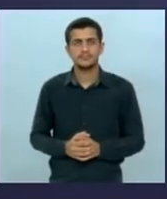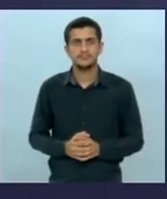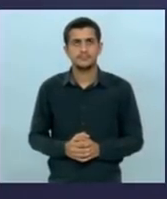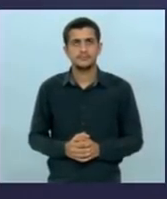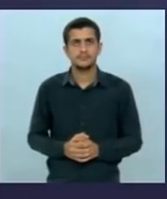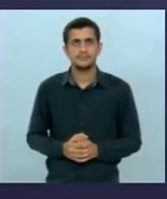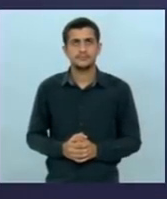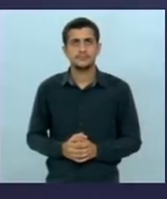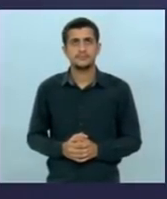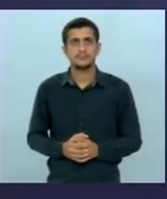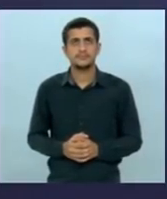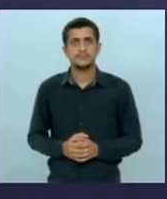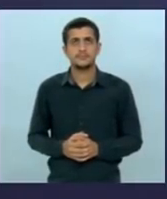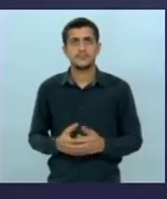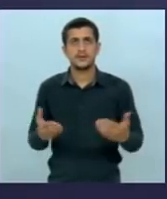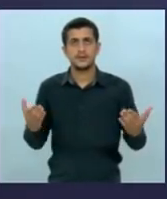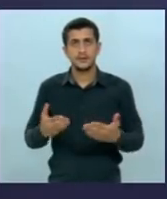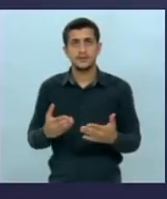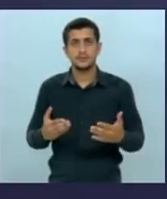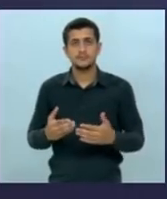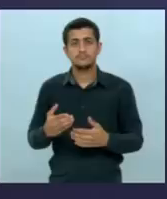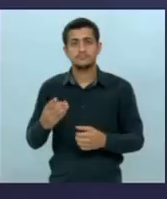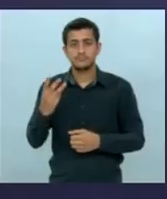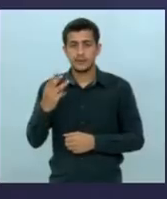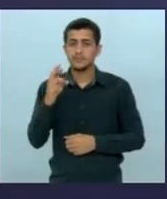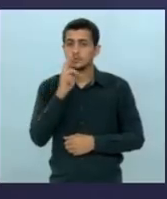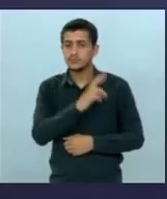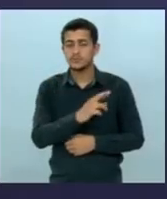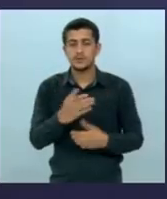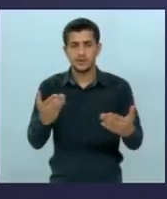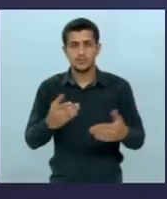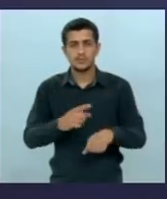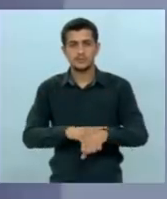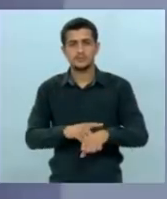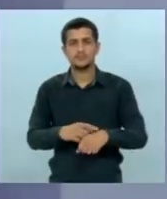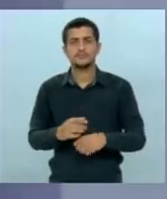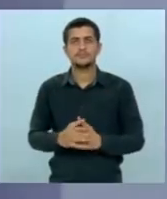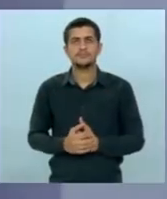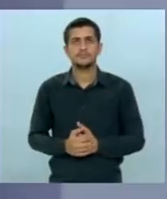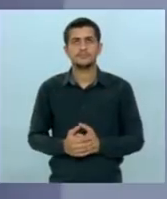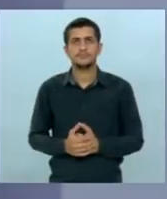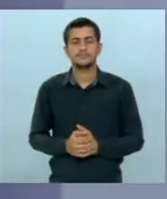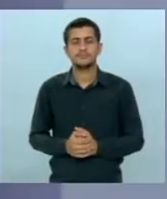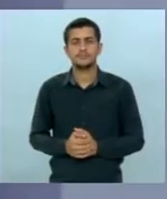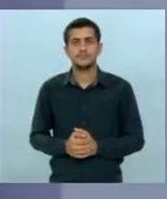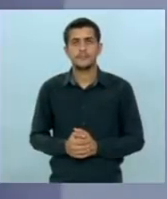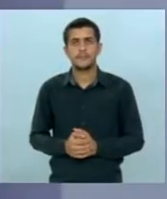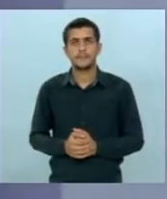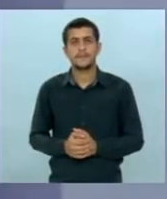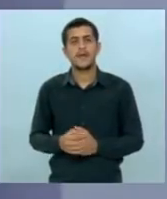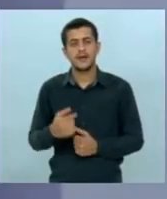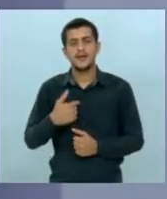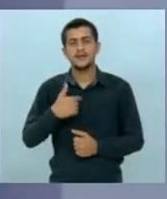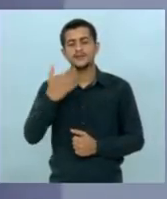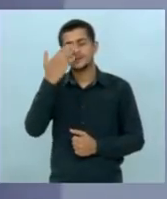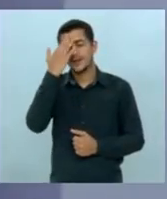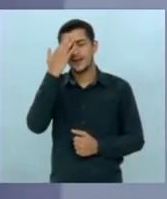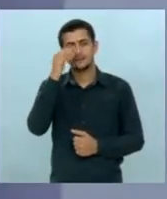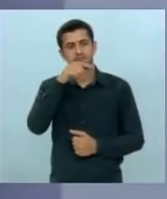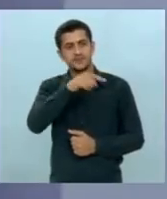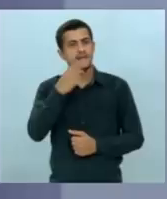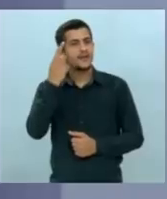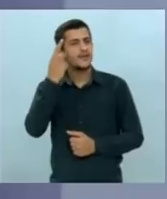agora nós temos um minuto final que é o minuto da réplica a contar a partir de agora candidato eu sei que você fica meio envergonhado